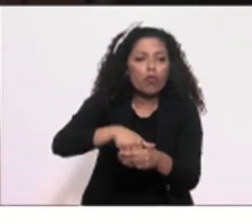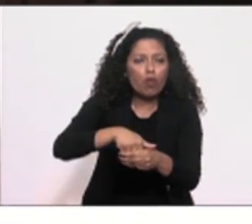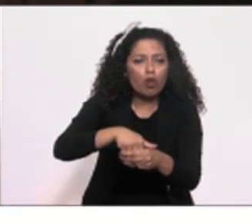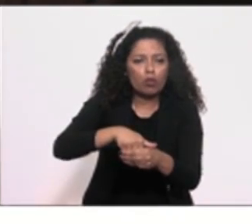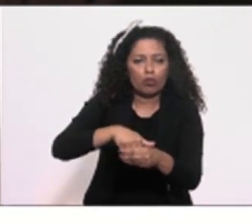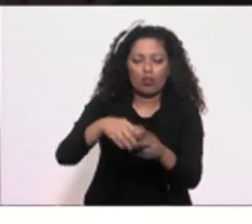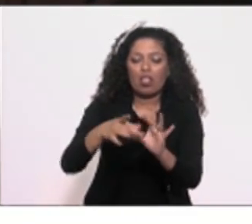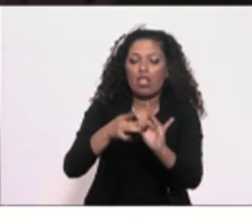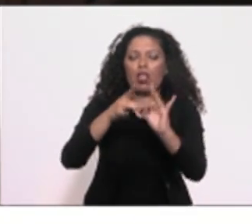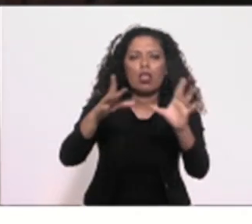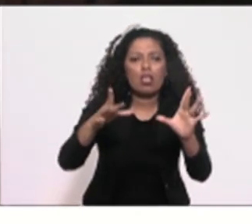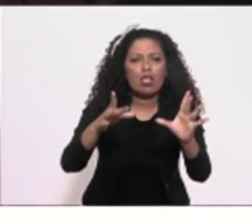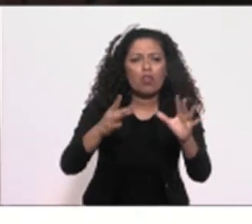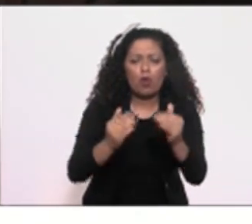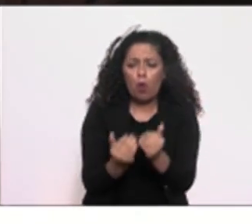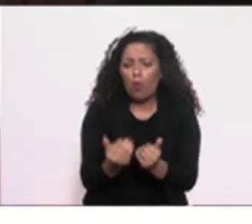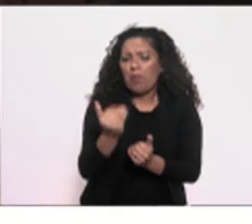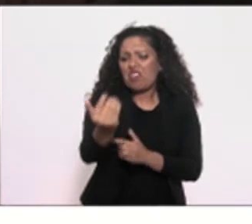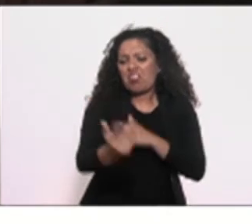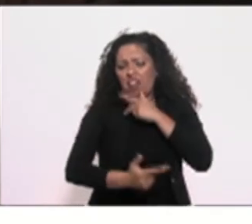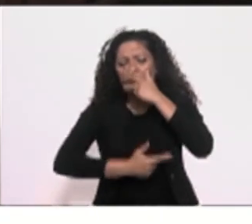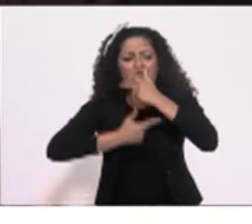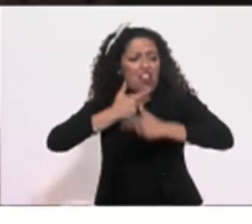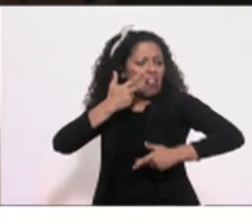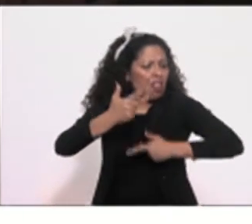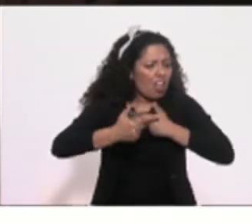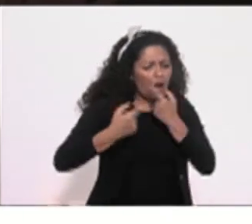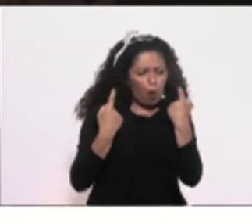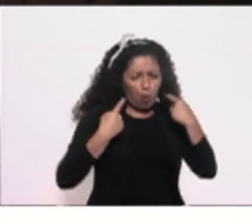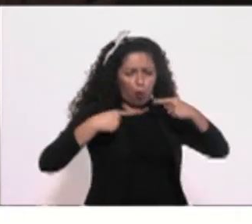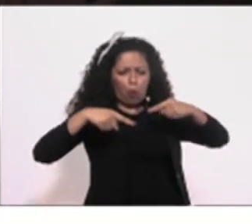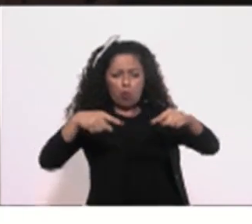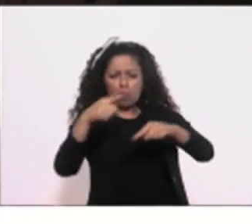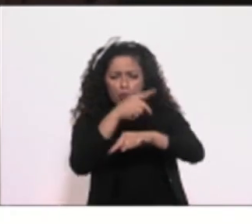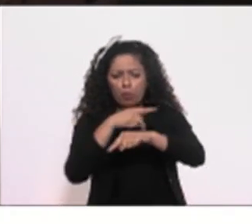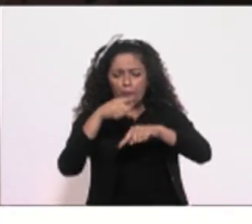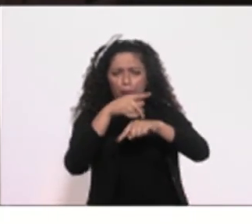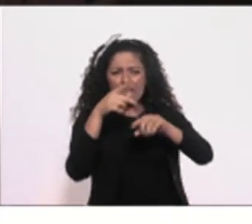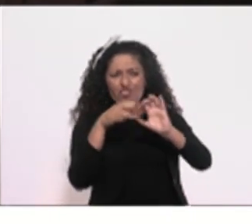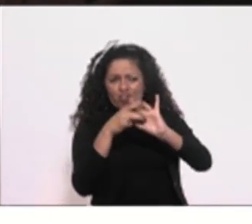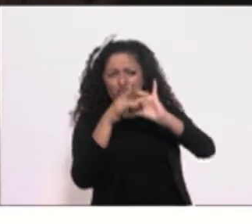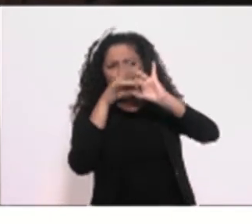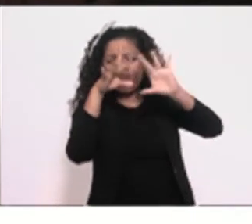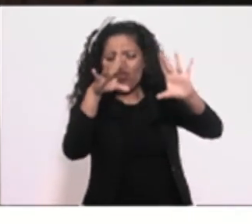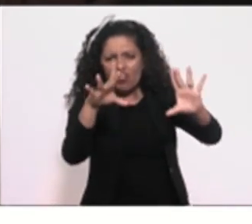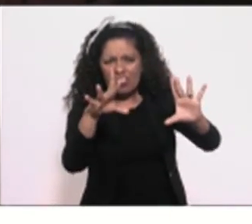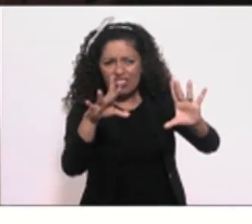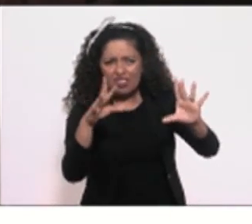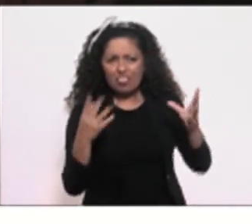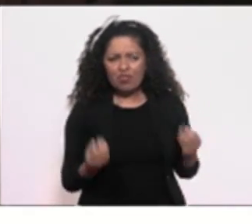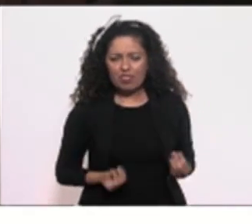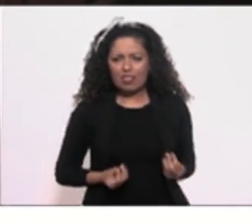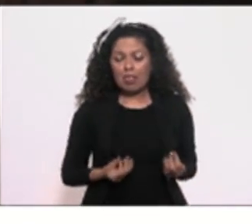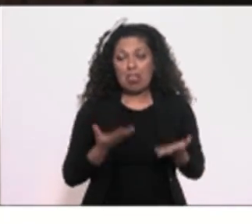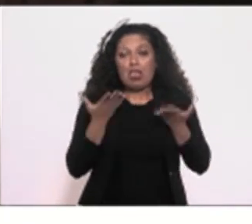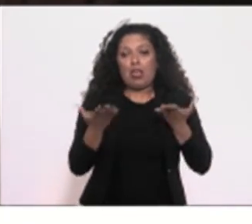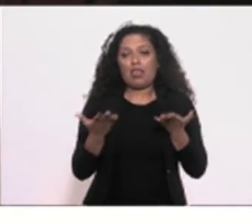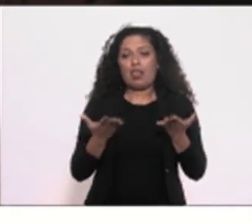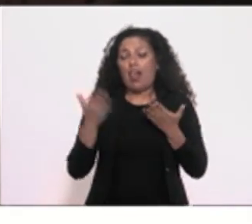começaram a querer articular, para acelerar